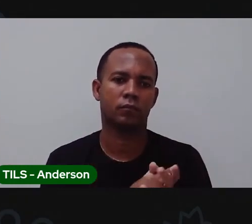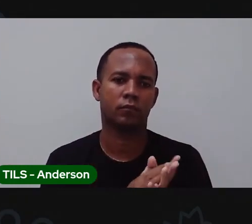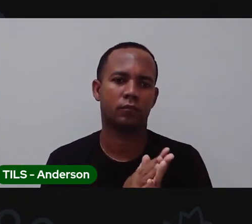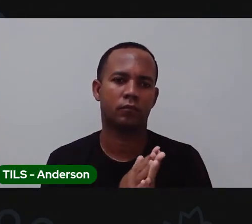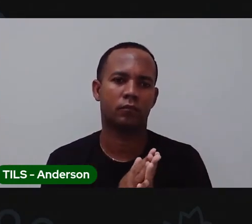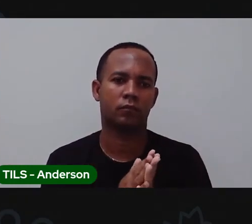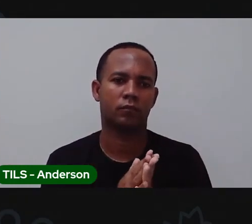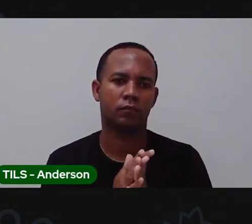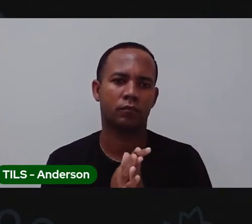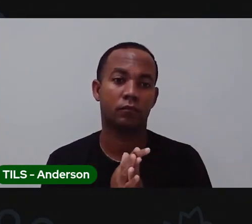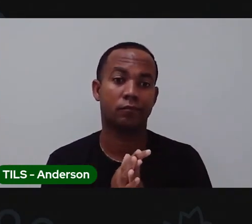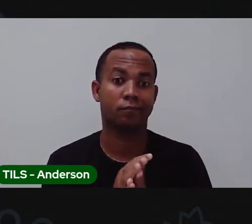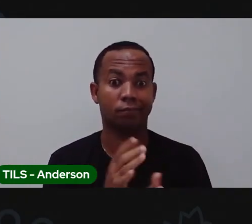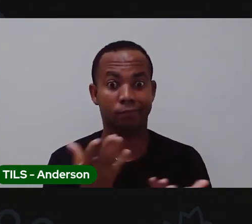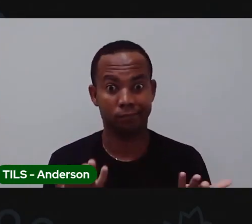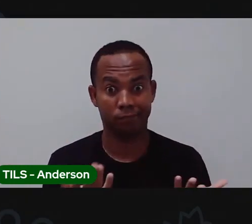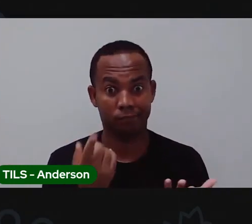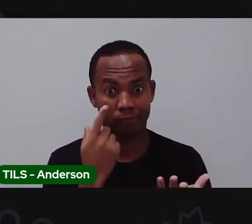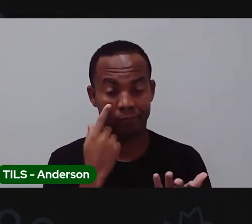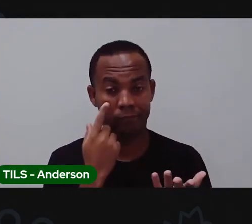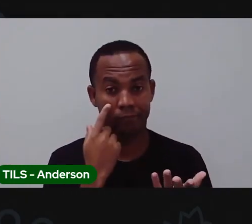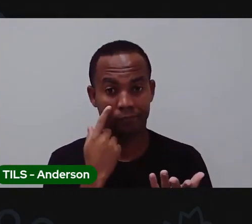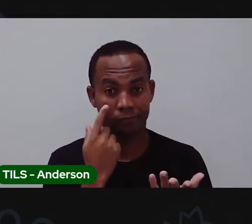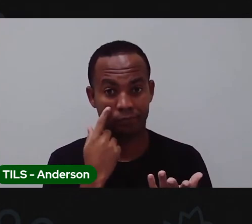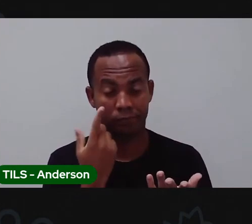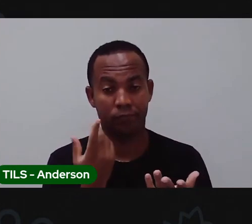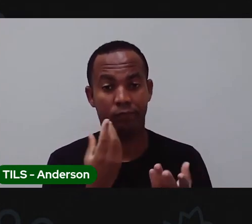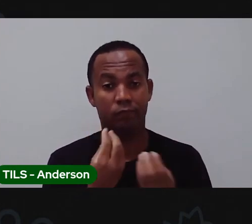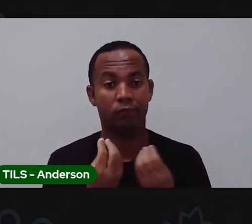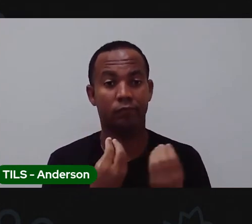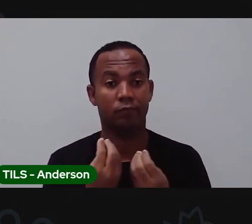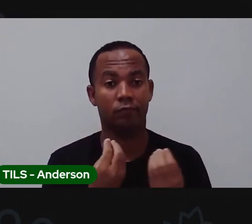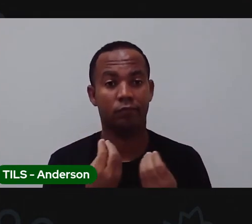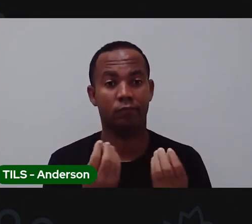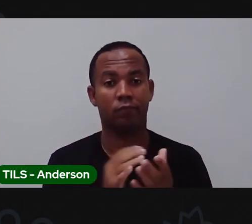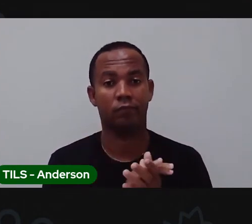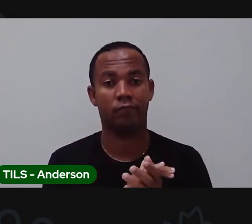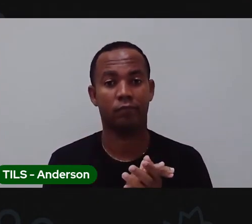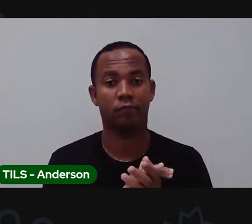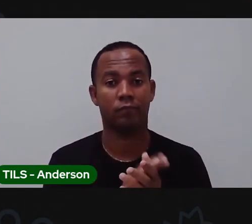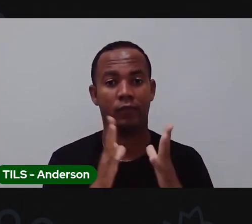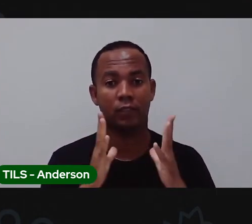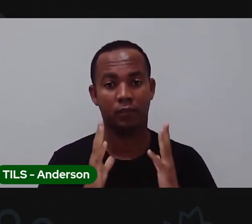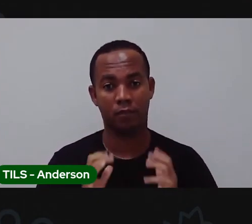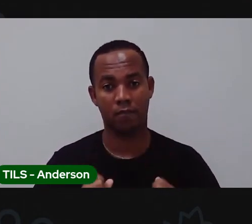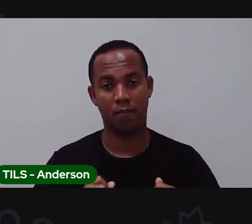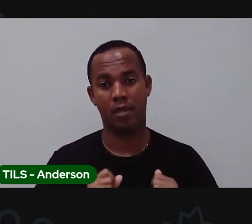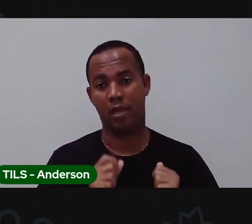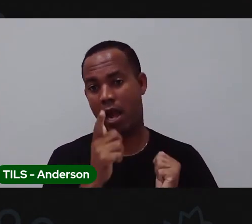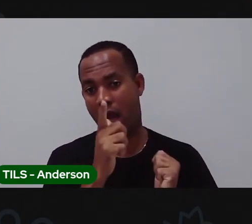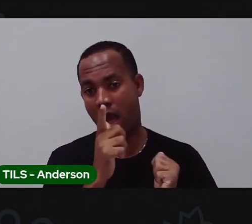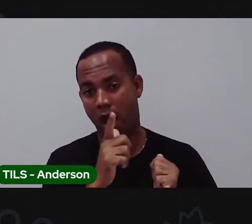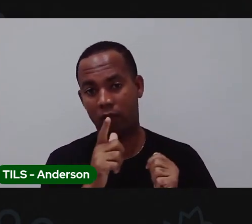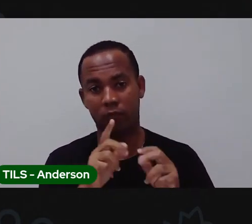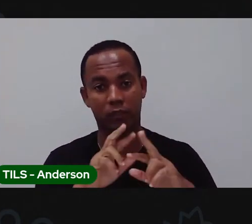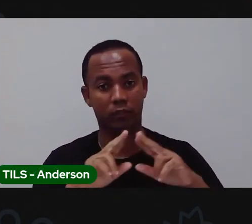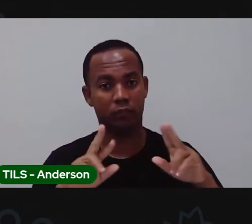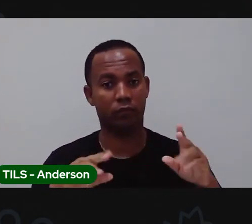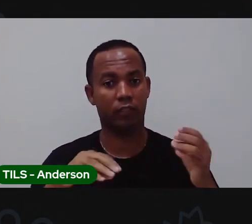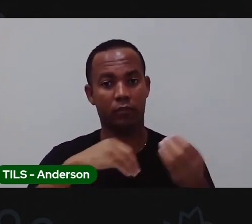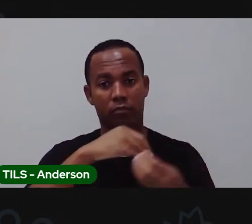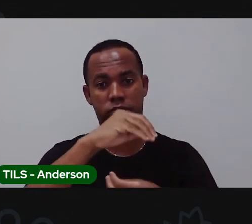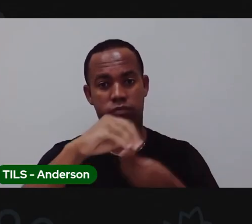vira é assim mais ou menos que funciona as centrais de tratamento de água ela passa por vários filtros